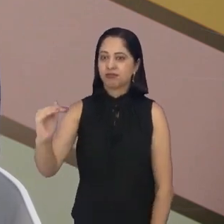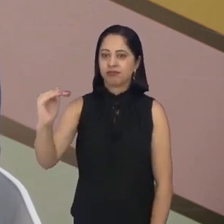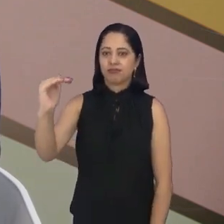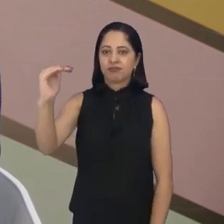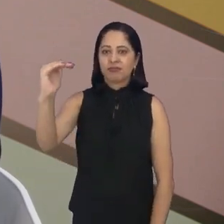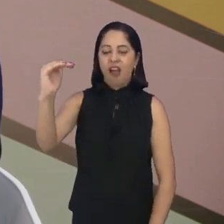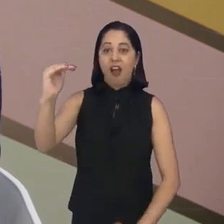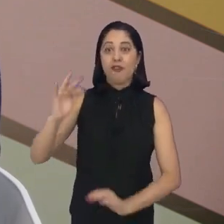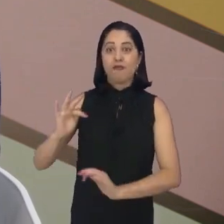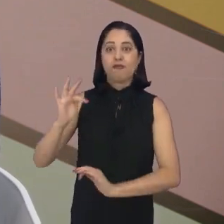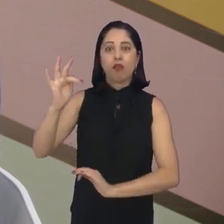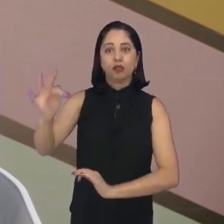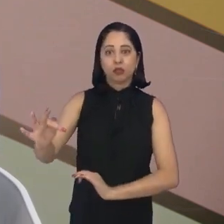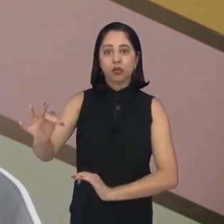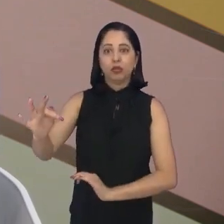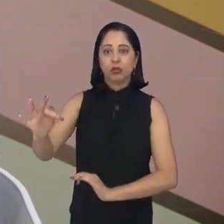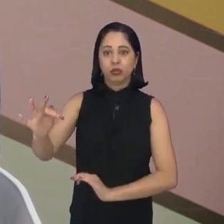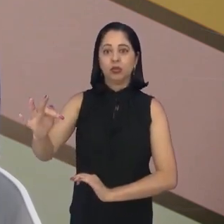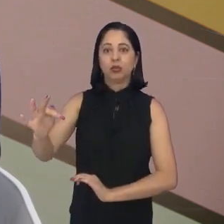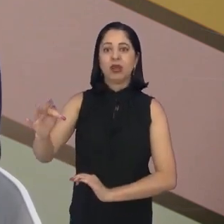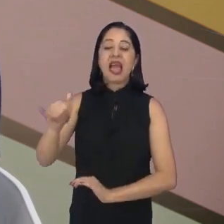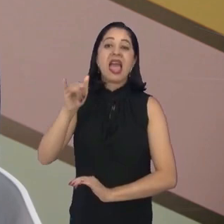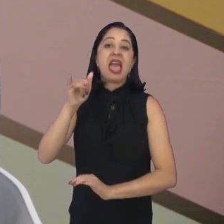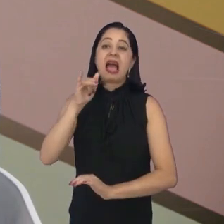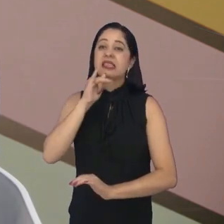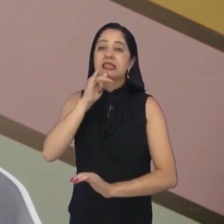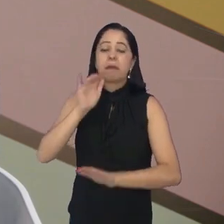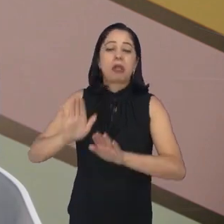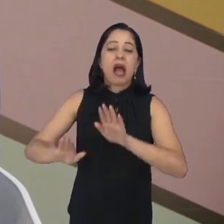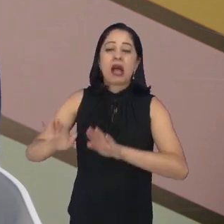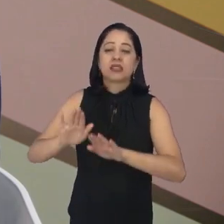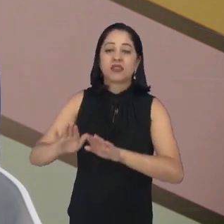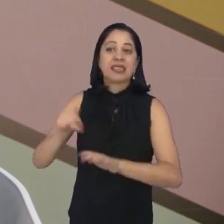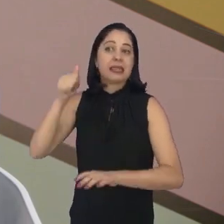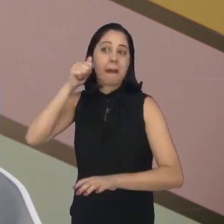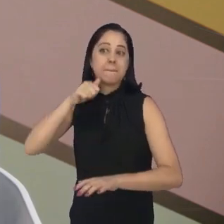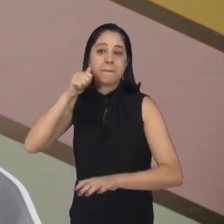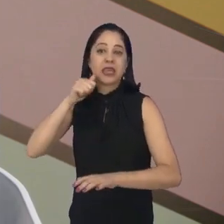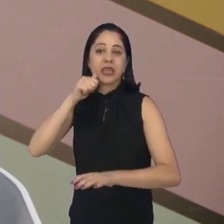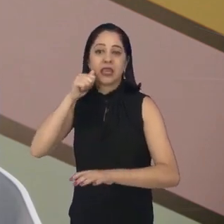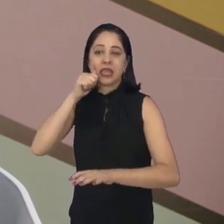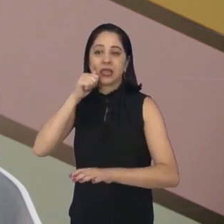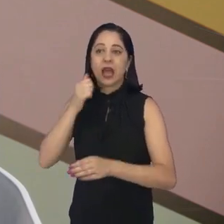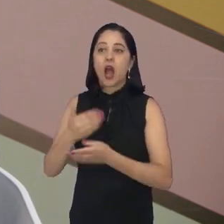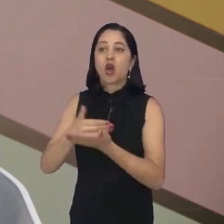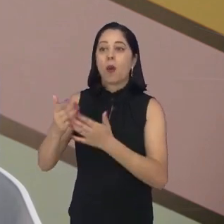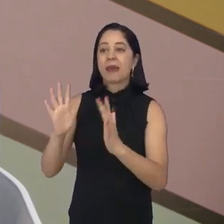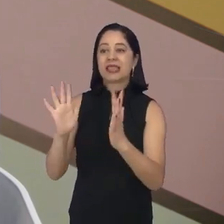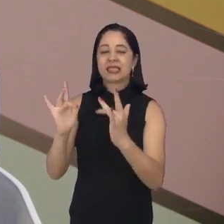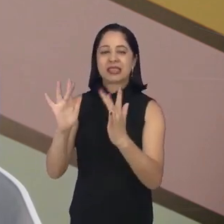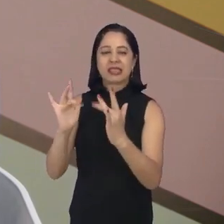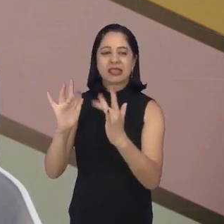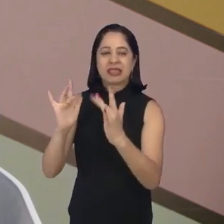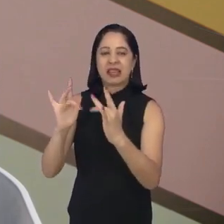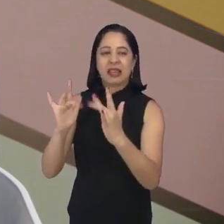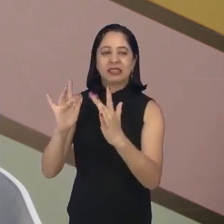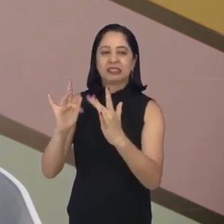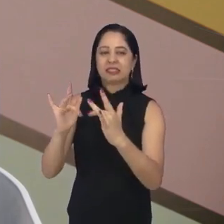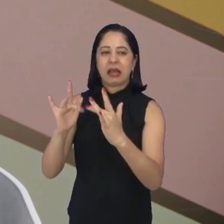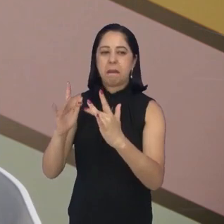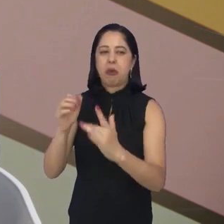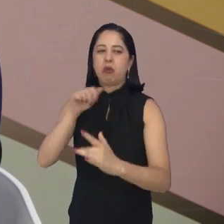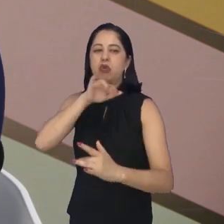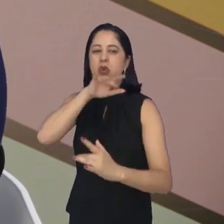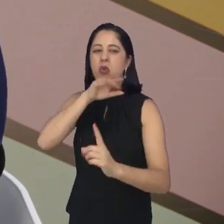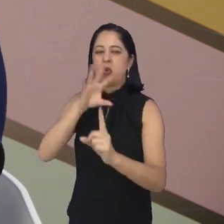entrar num relacionamento, por exemplo, muitas vezes as meninas entram em relacionamentos abusivos e para ela aquilo é normal,